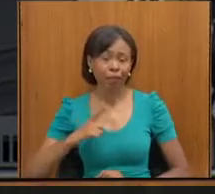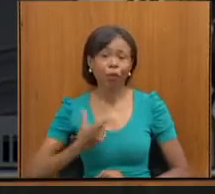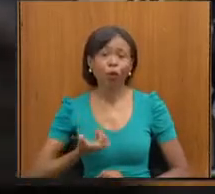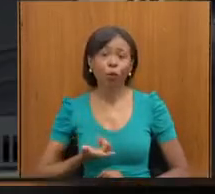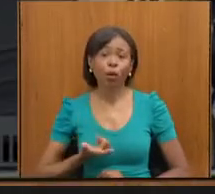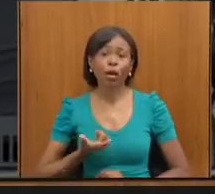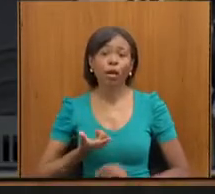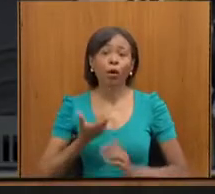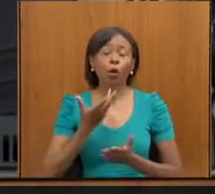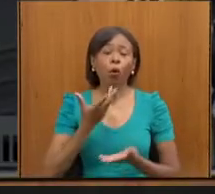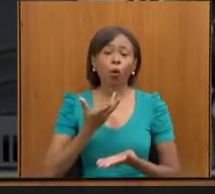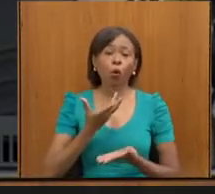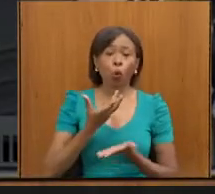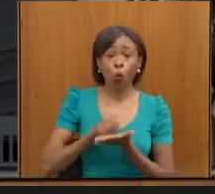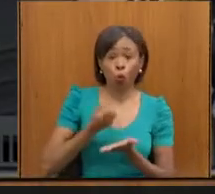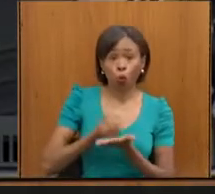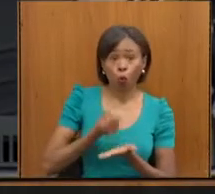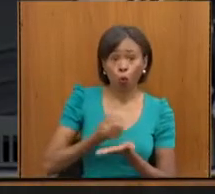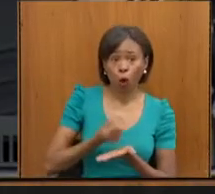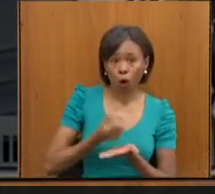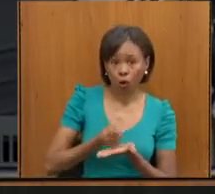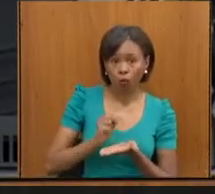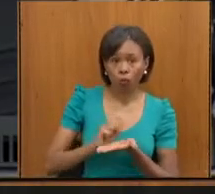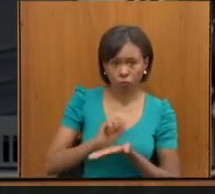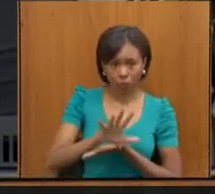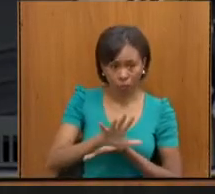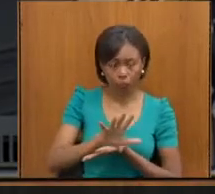Empregabilidade das Pessoas com Deficiência.